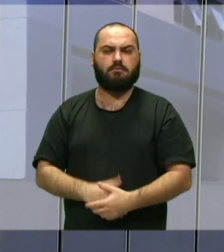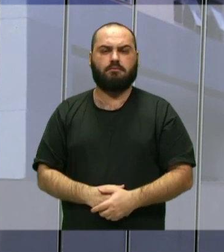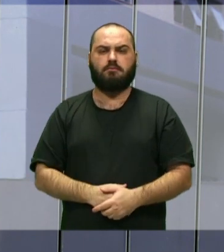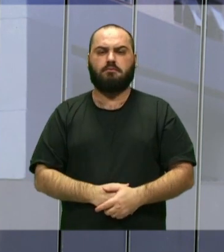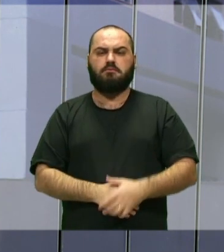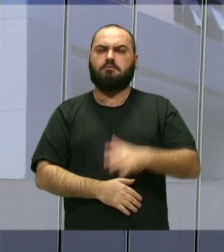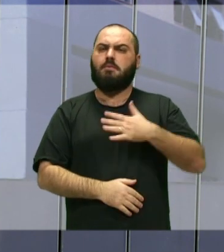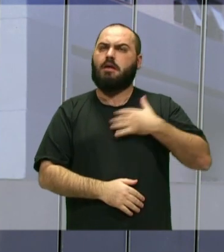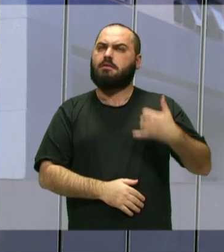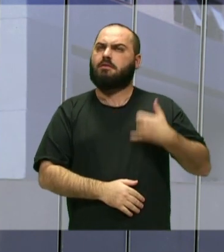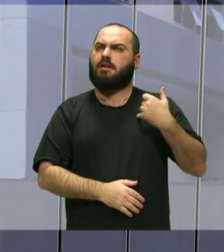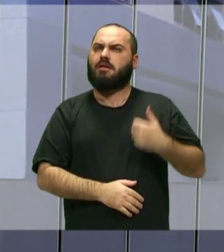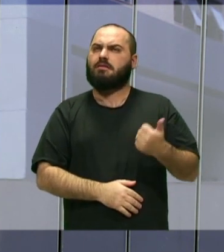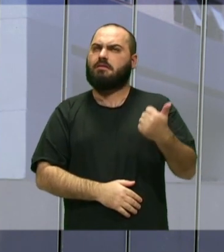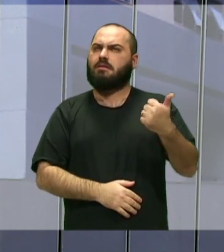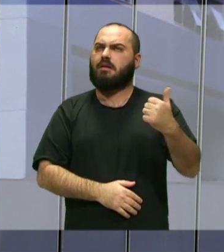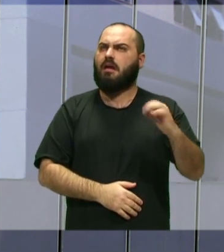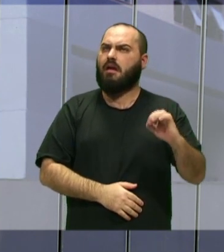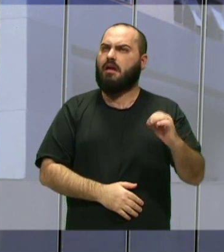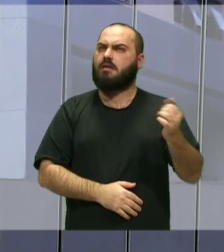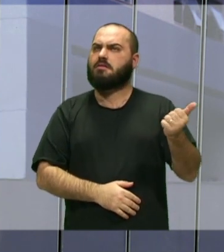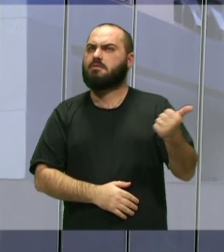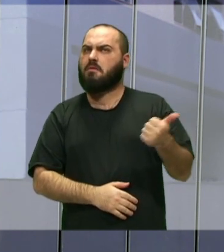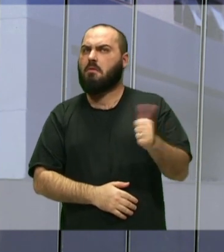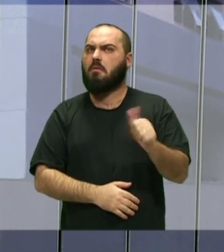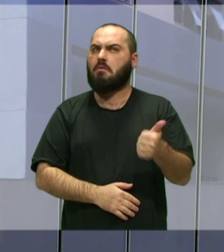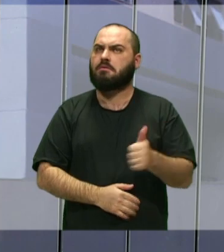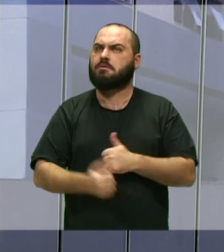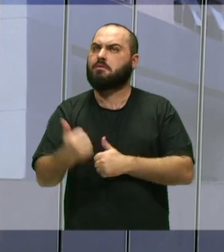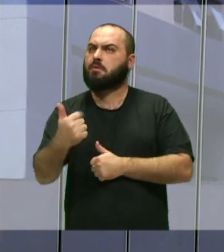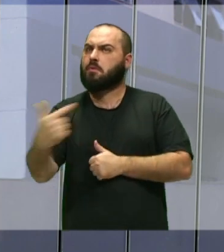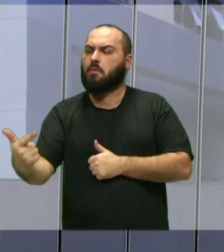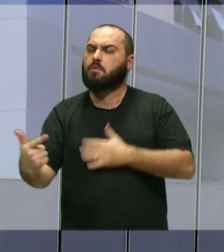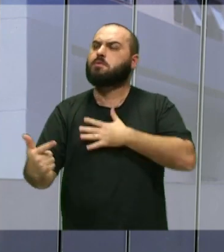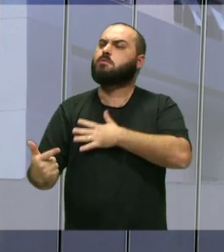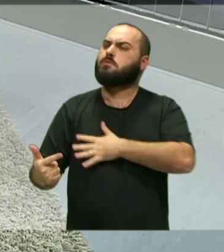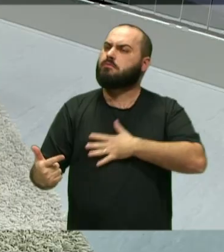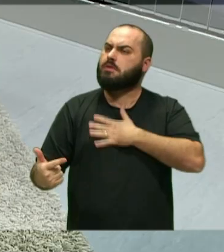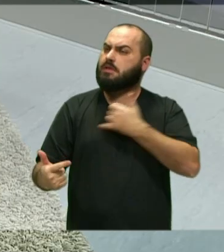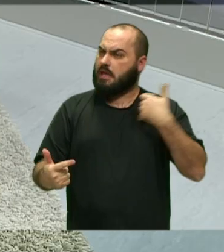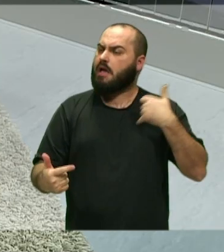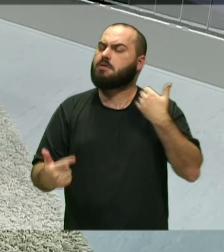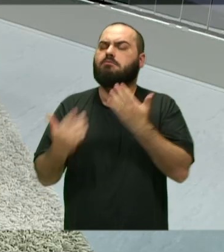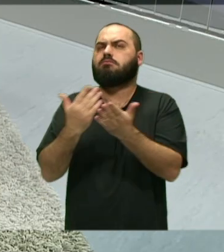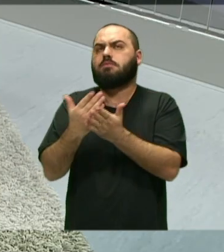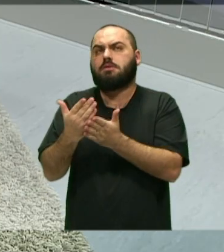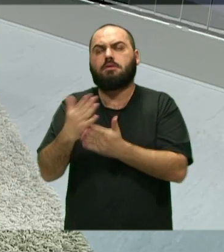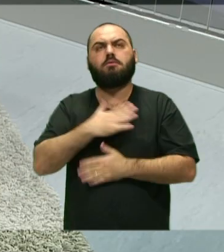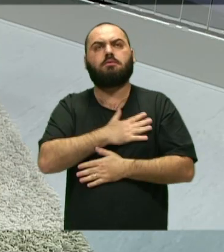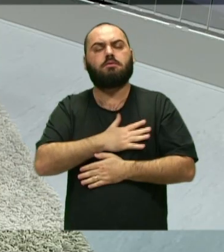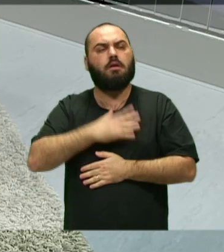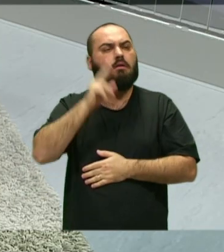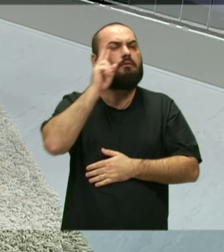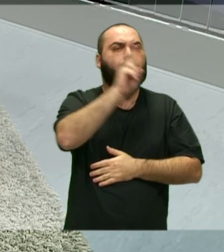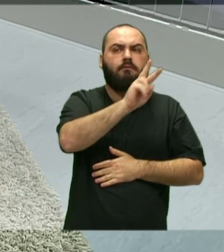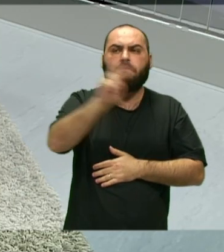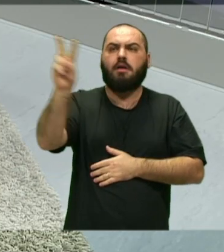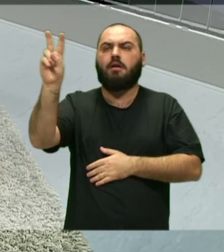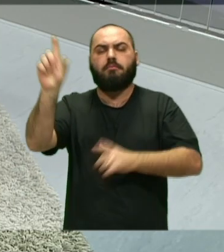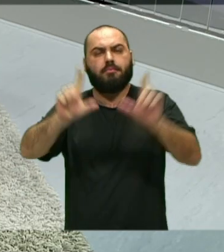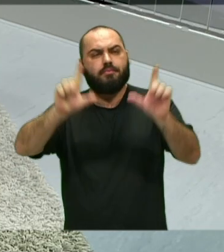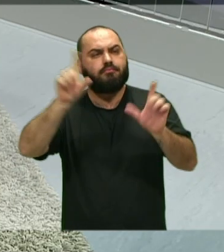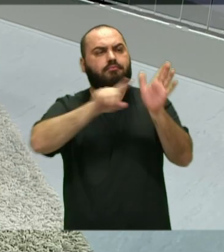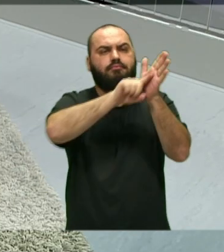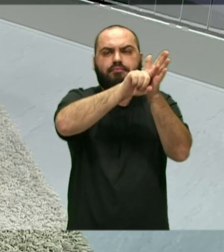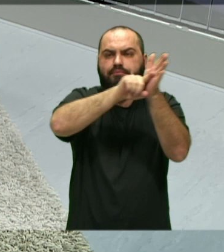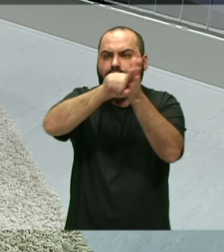anos, 12 anos que eu comecei a gostar, comecei a ingressar e tal, comecei a escutar notícias, pesquisar